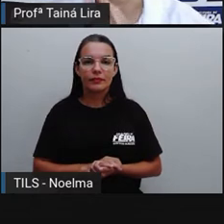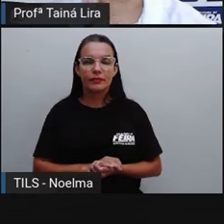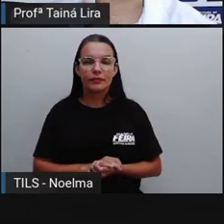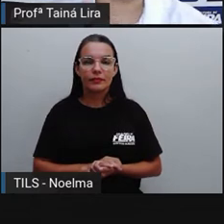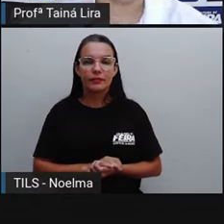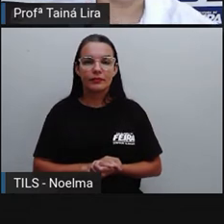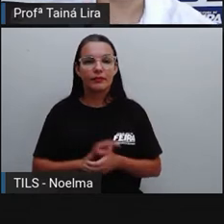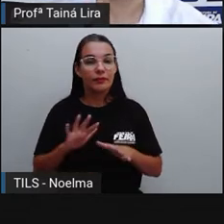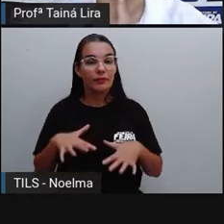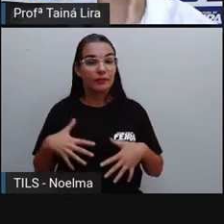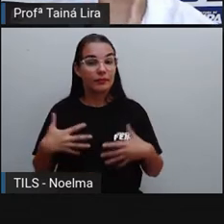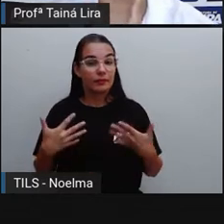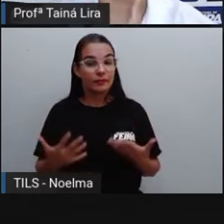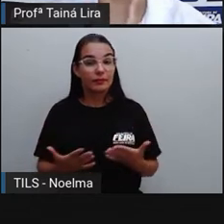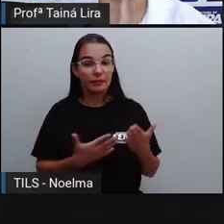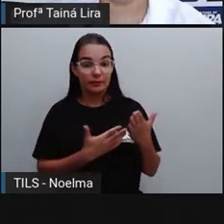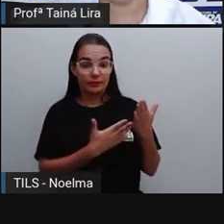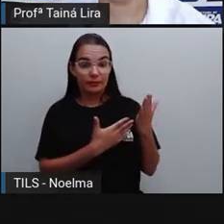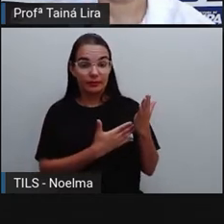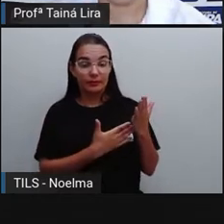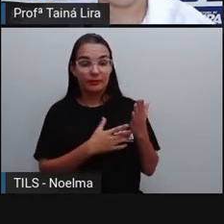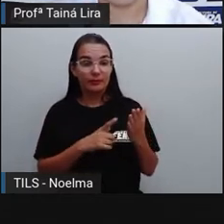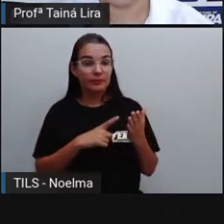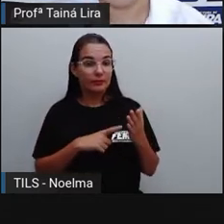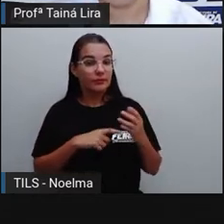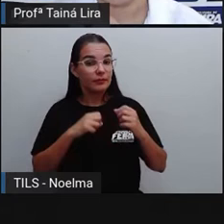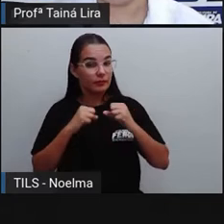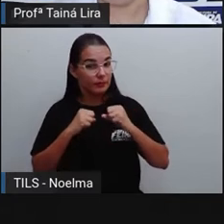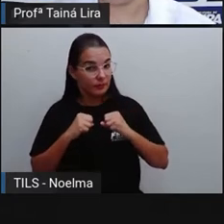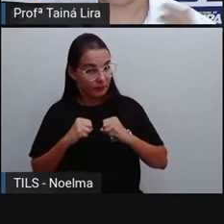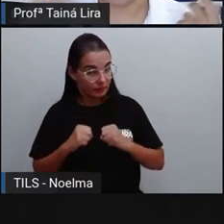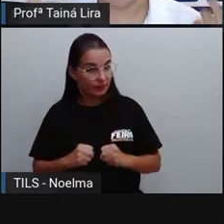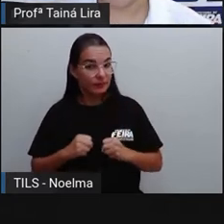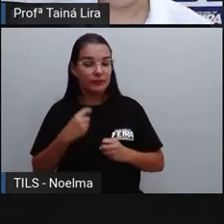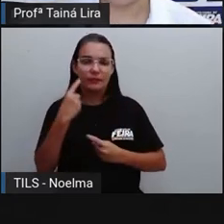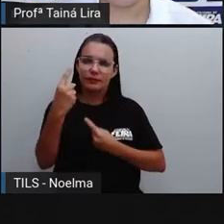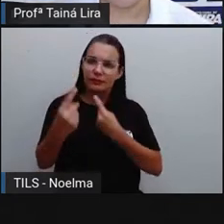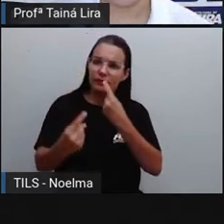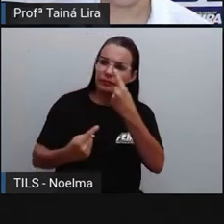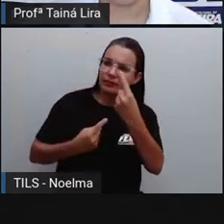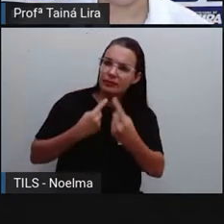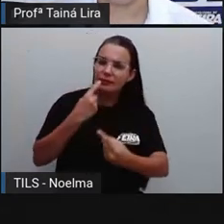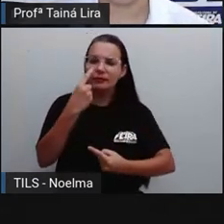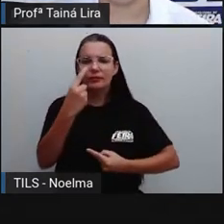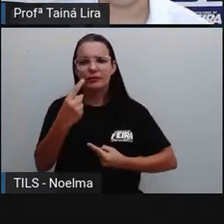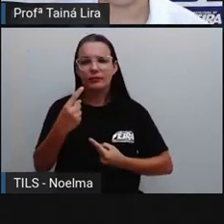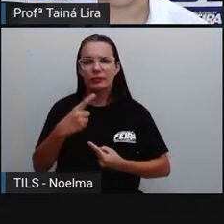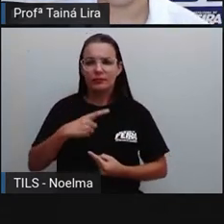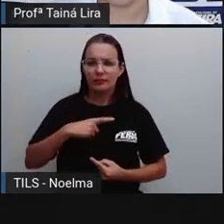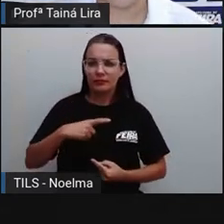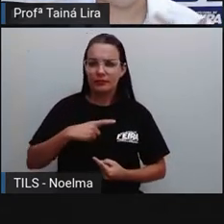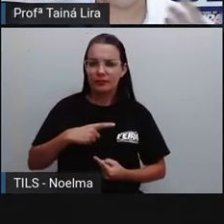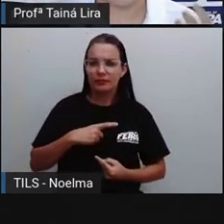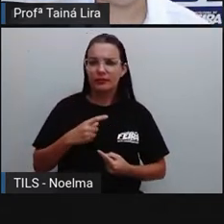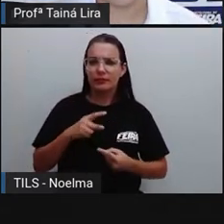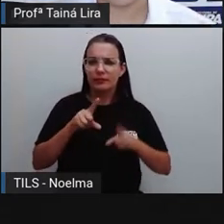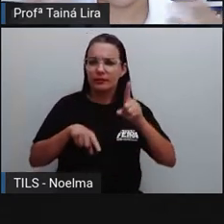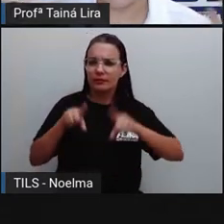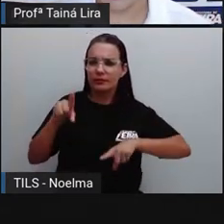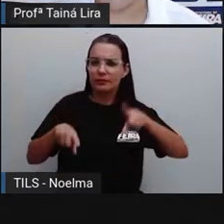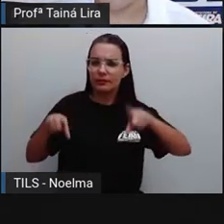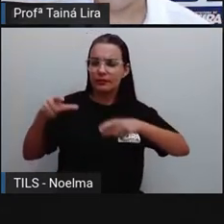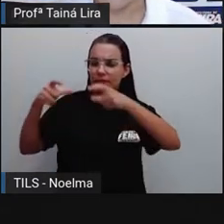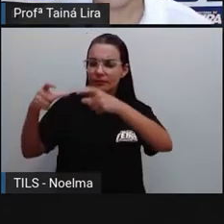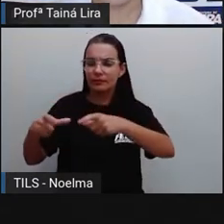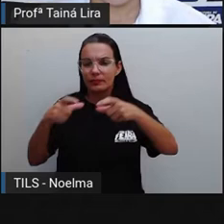Então, vamos lá, ó. Pode haver, segundo ano, algumas variações entre as profissões, né? De lugar para lugar,